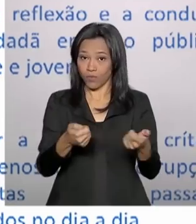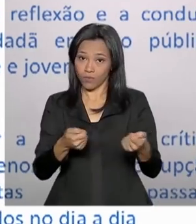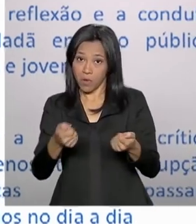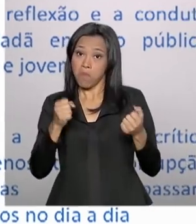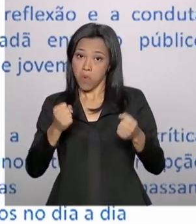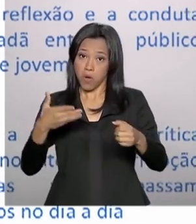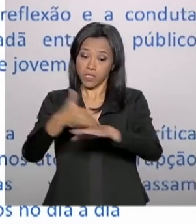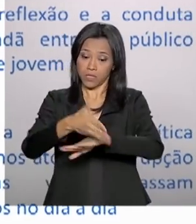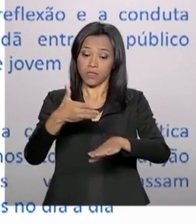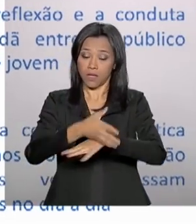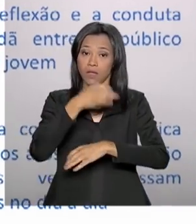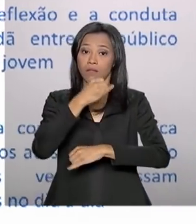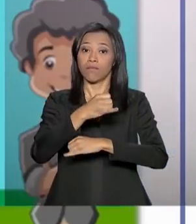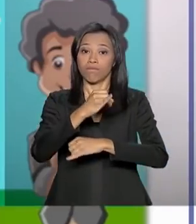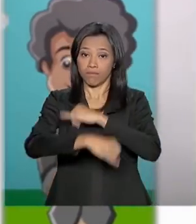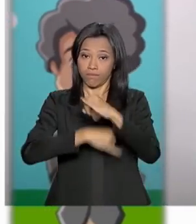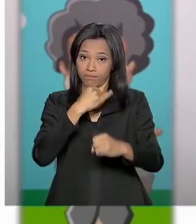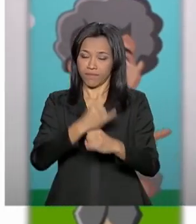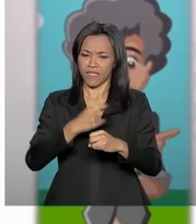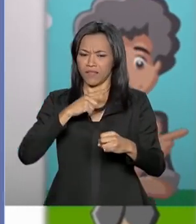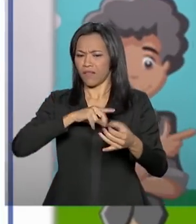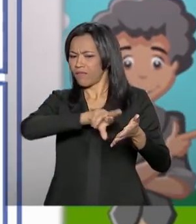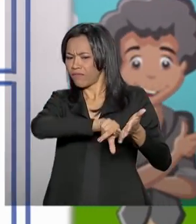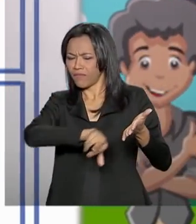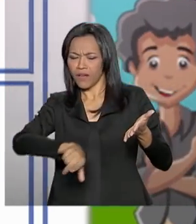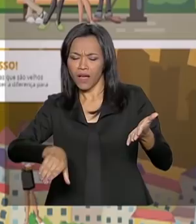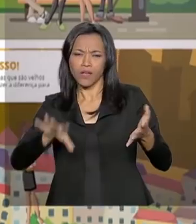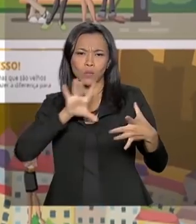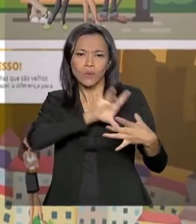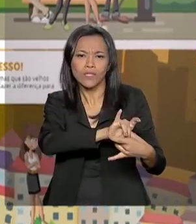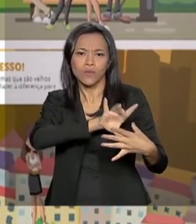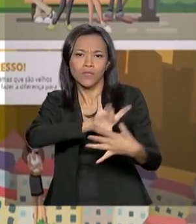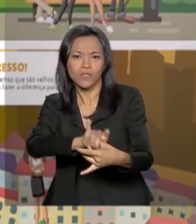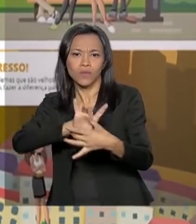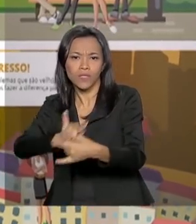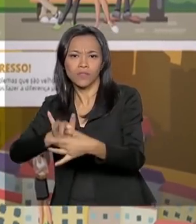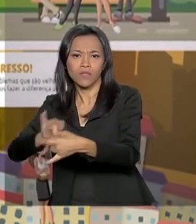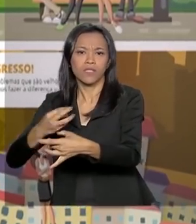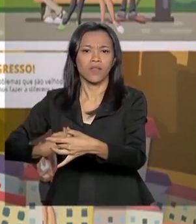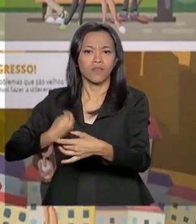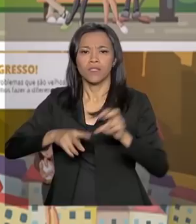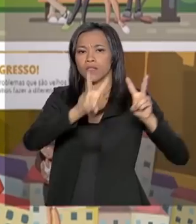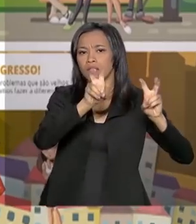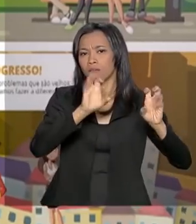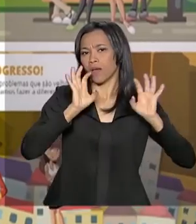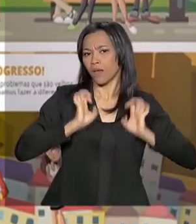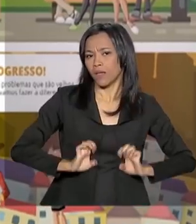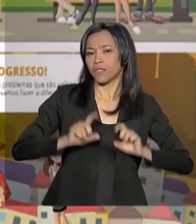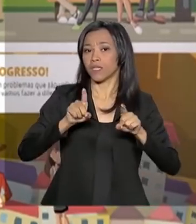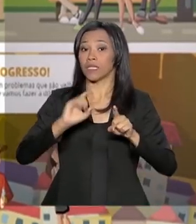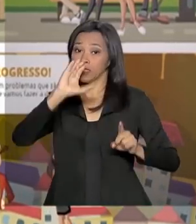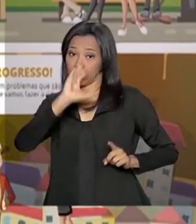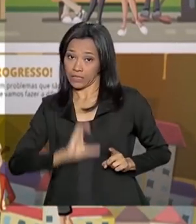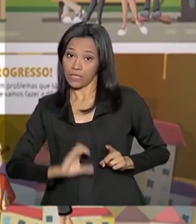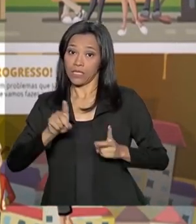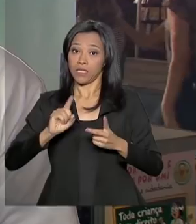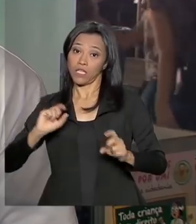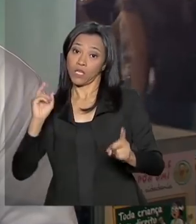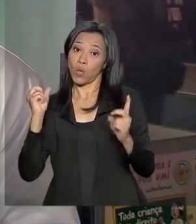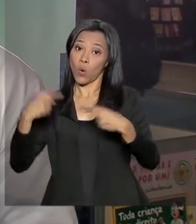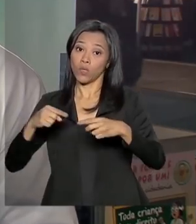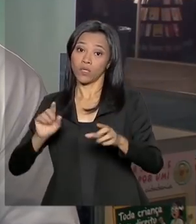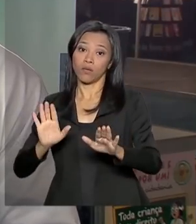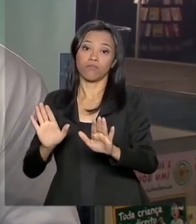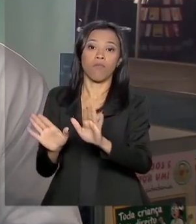internet e apresenta várias situações do dia a dia relacionadas à ética, cidadania e ao combate à corrupção.